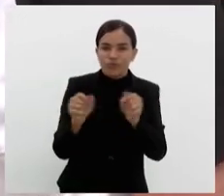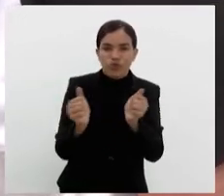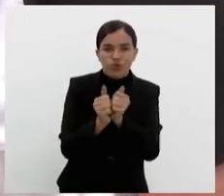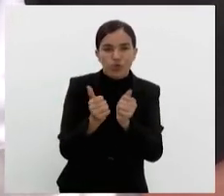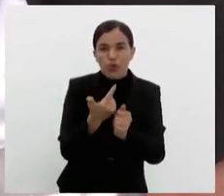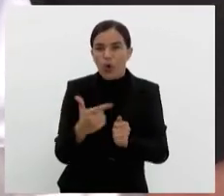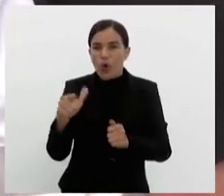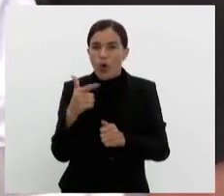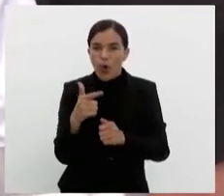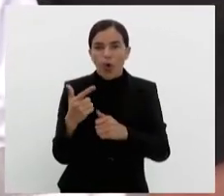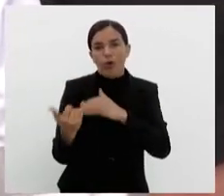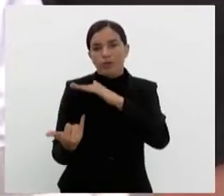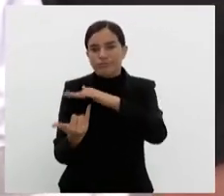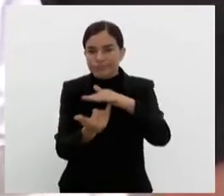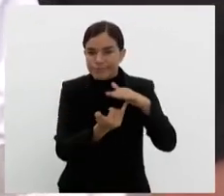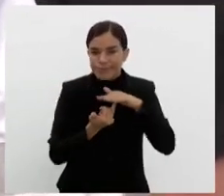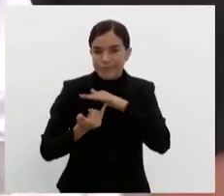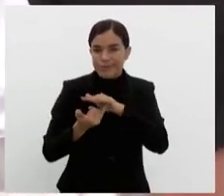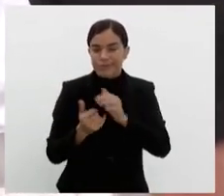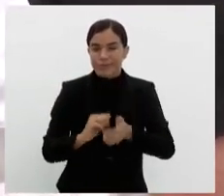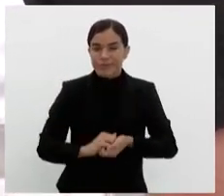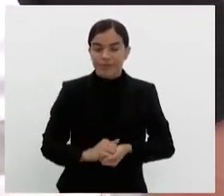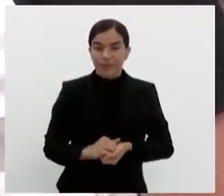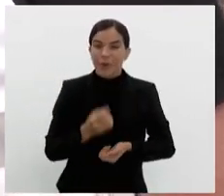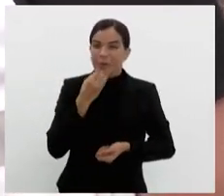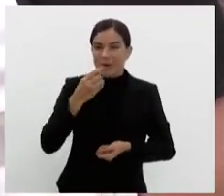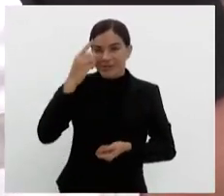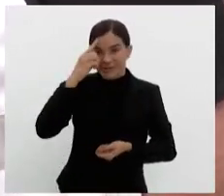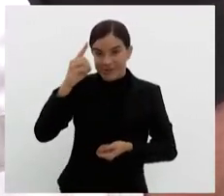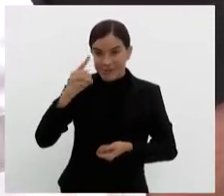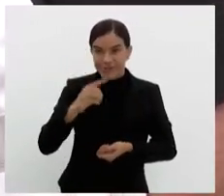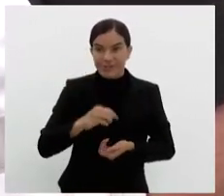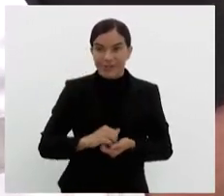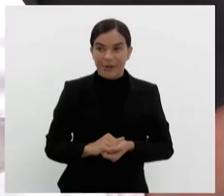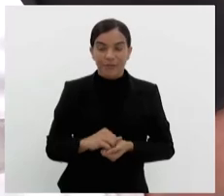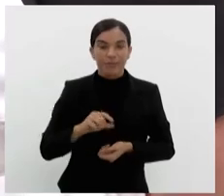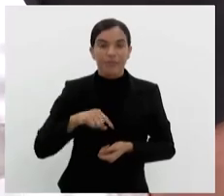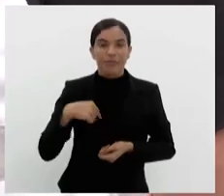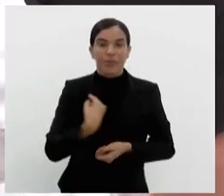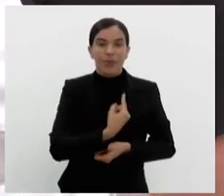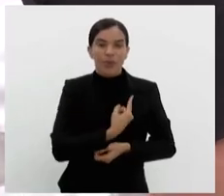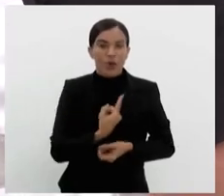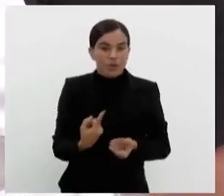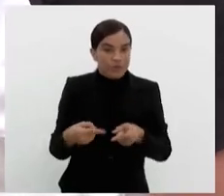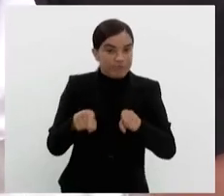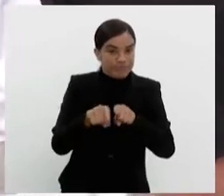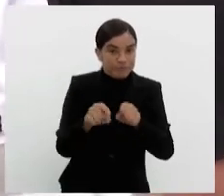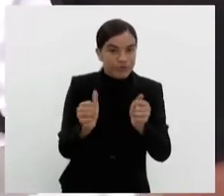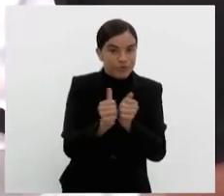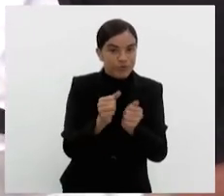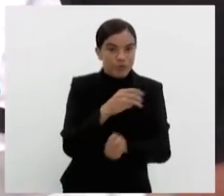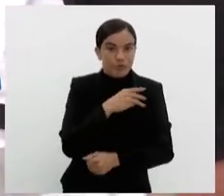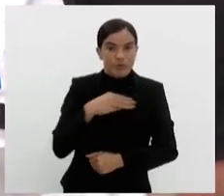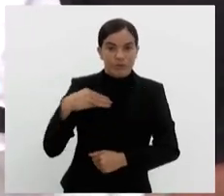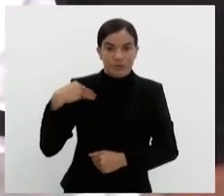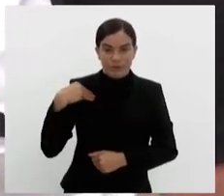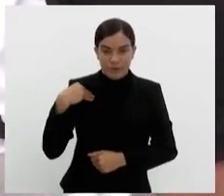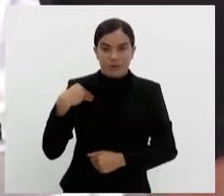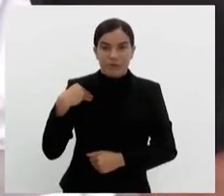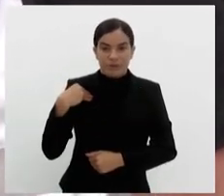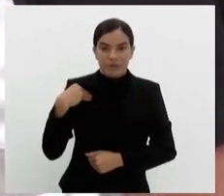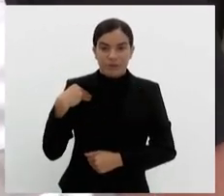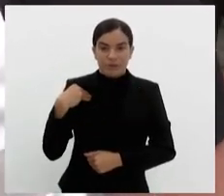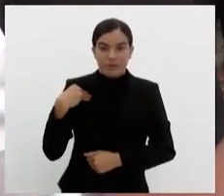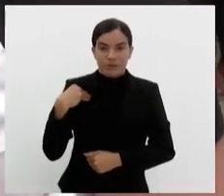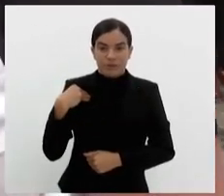também, junto dessa ação do Ministério Público. Bom dia. Nós estamos aqui em parceria com o Ministério Público e